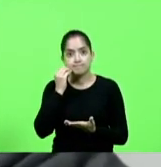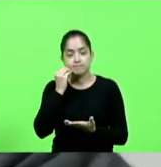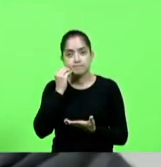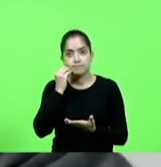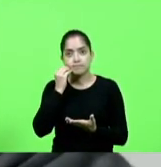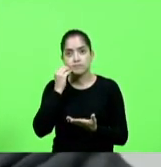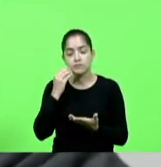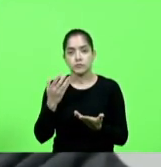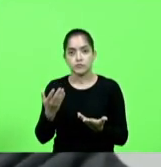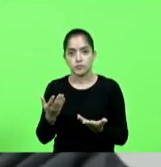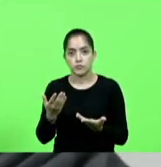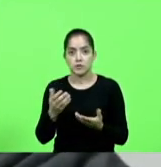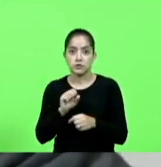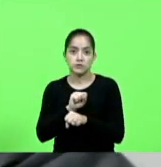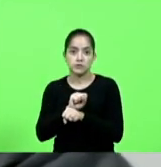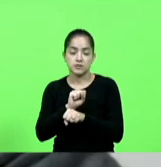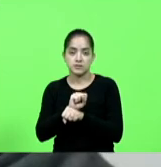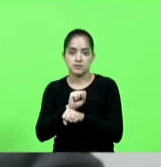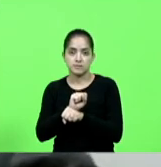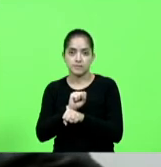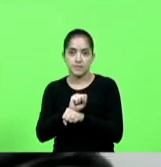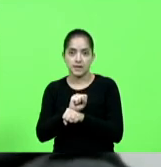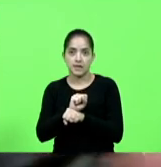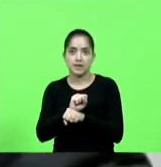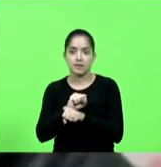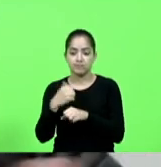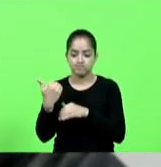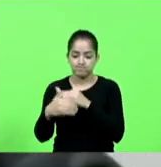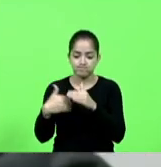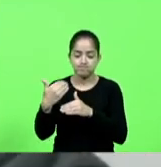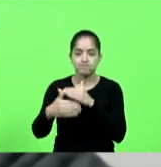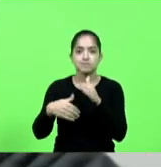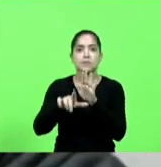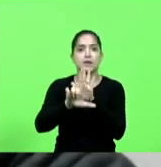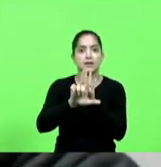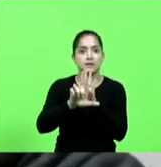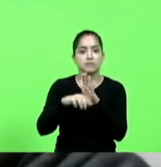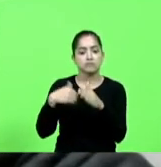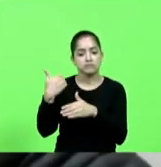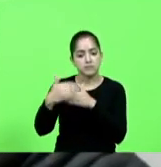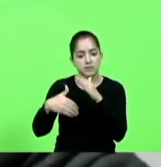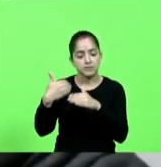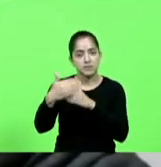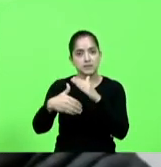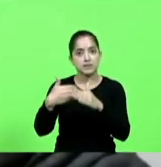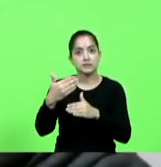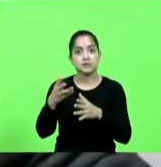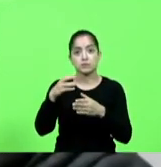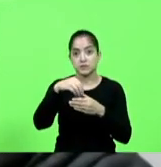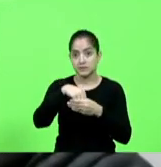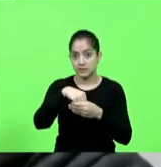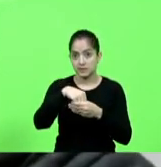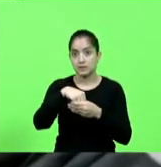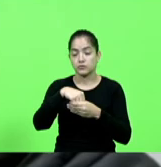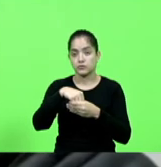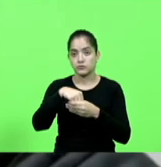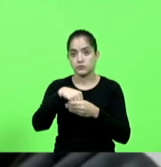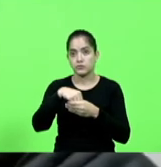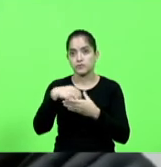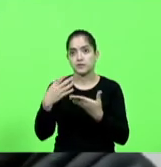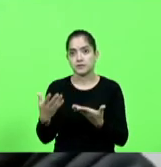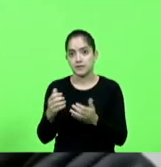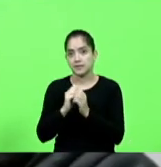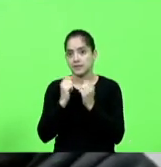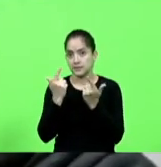esperamos além da tramitação normal dentro da nossa